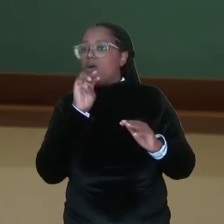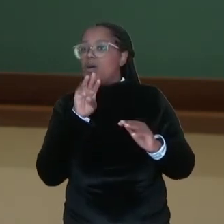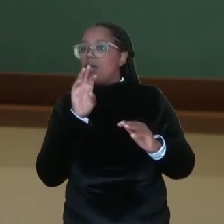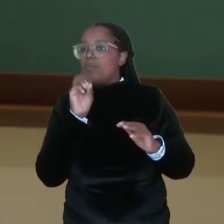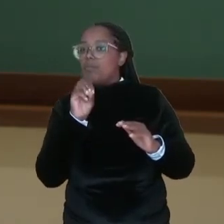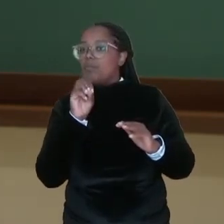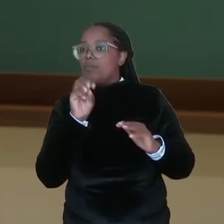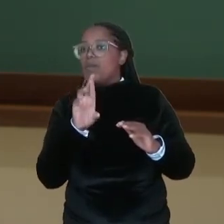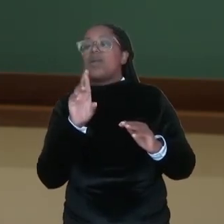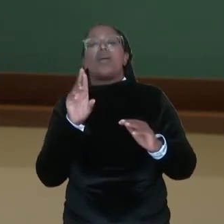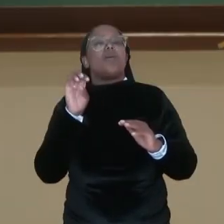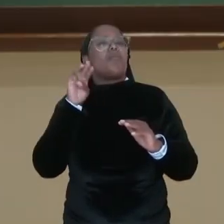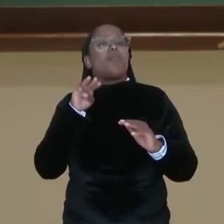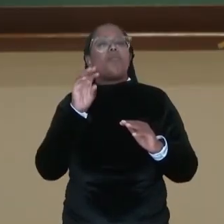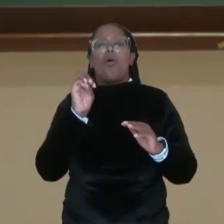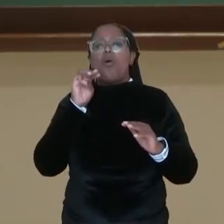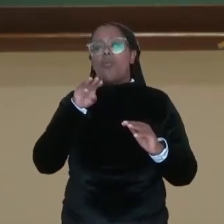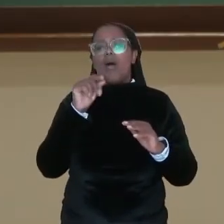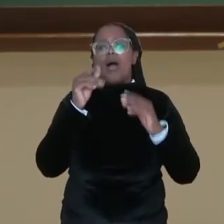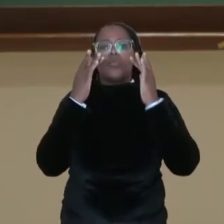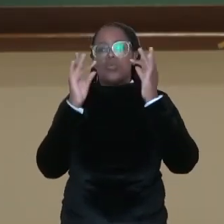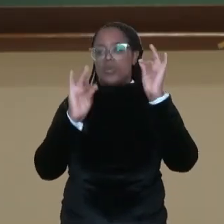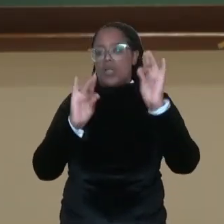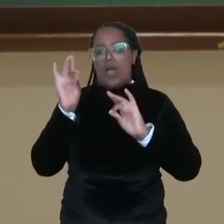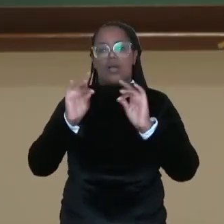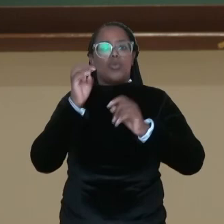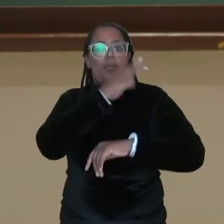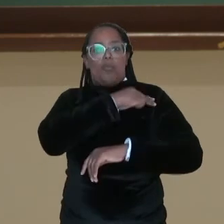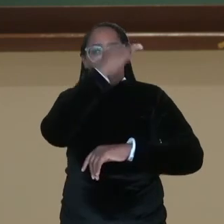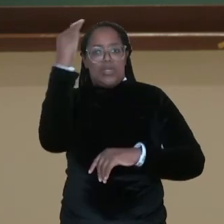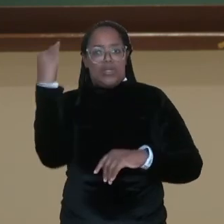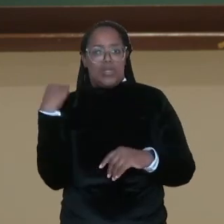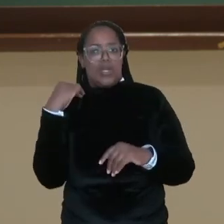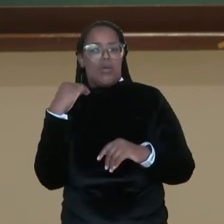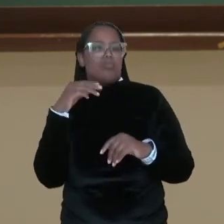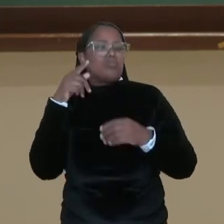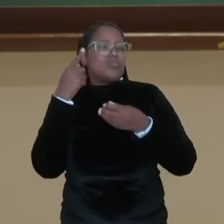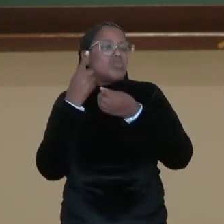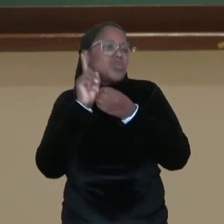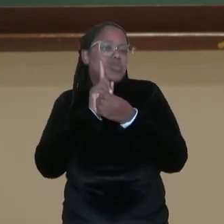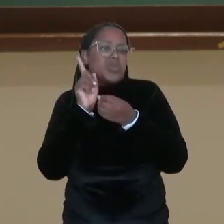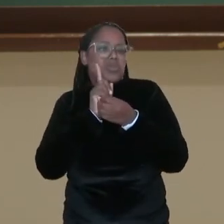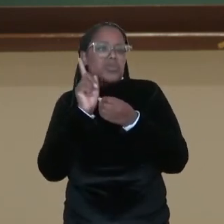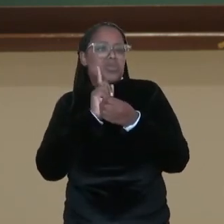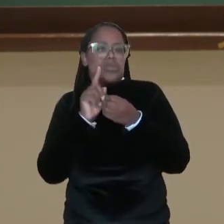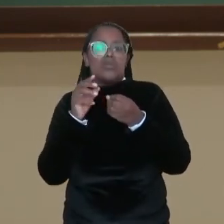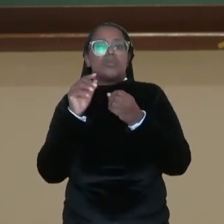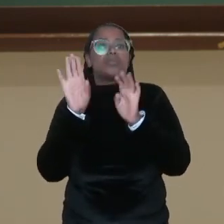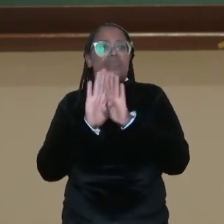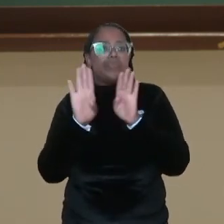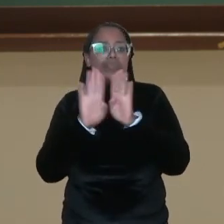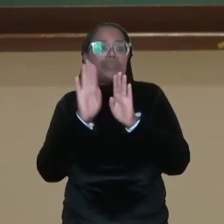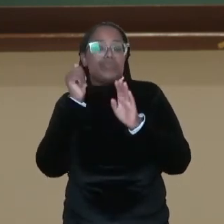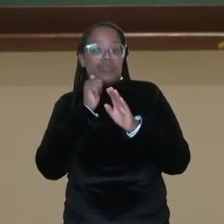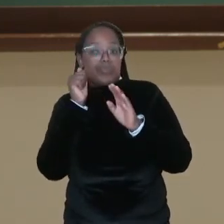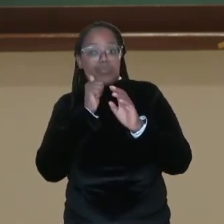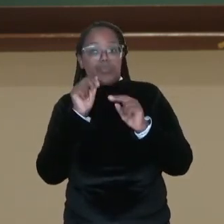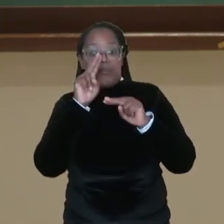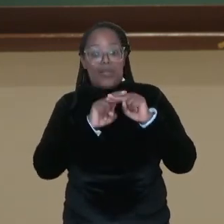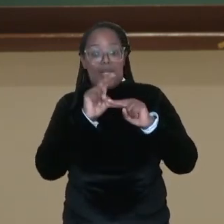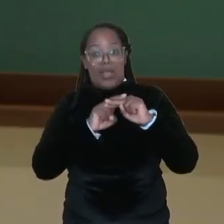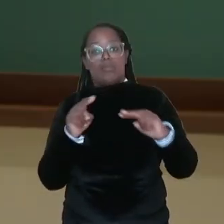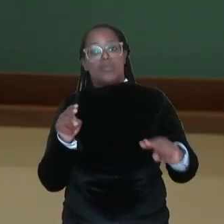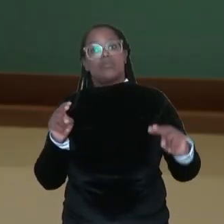foto foi tirada no MON, no Museu de Arte Contemporânea, lá de Nova York, em 2016. Artista e alguém do público